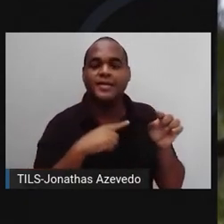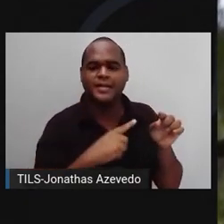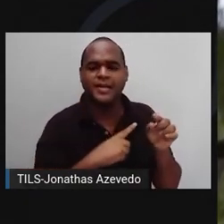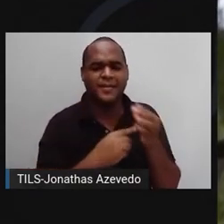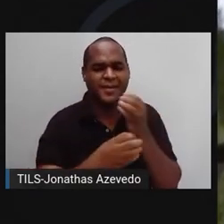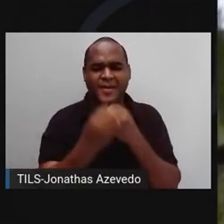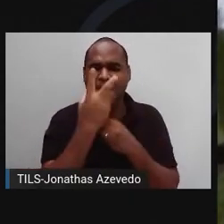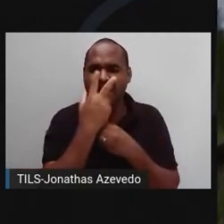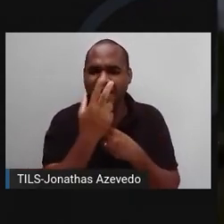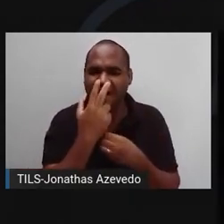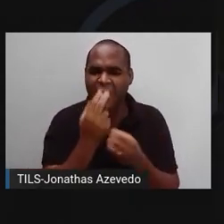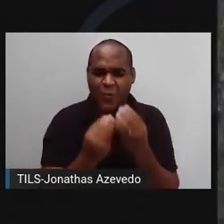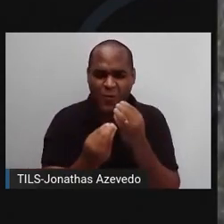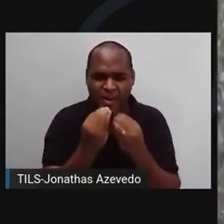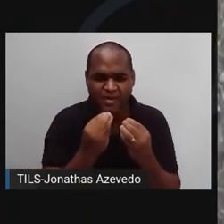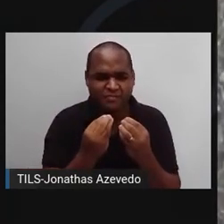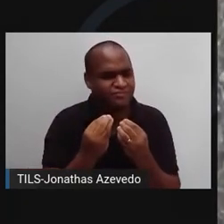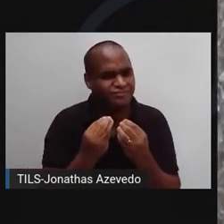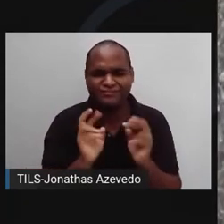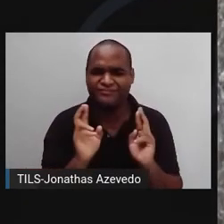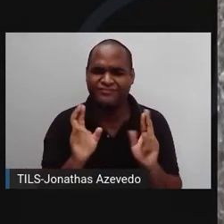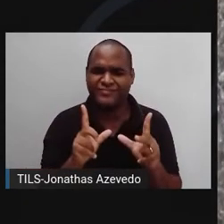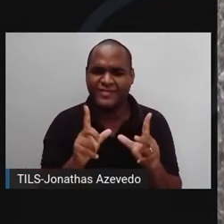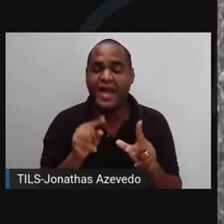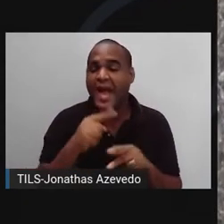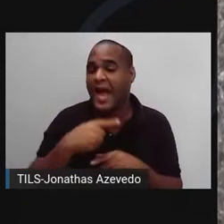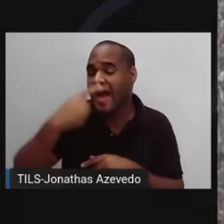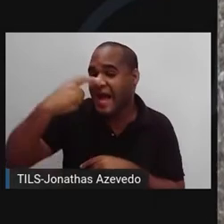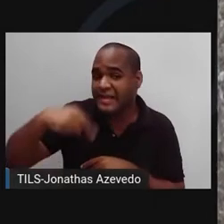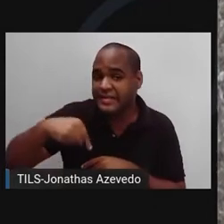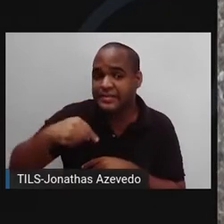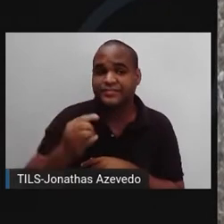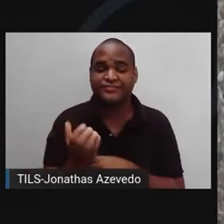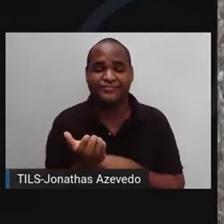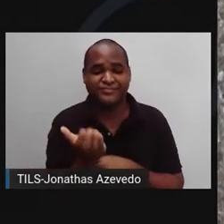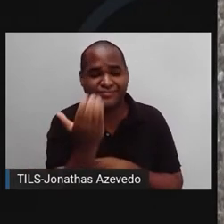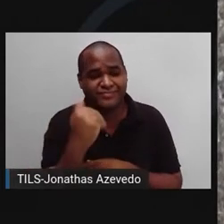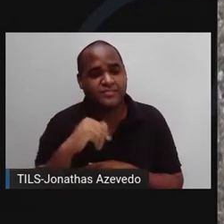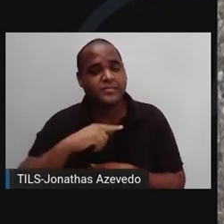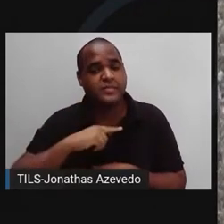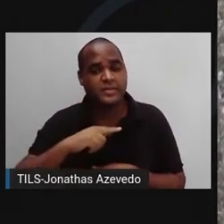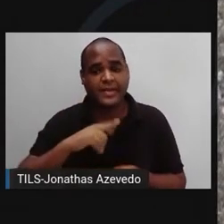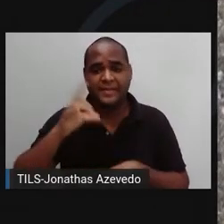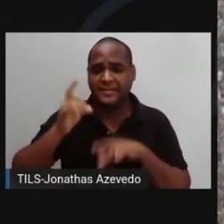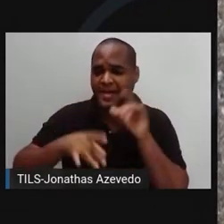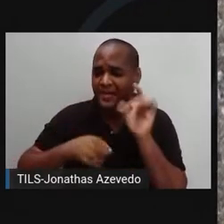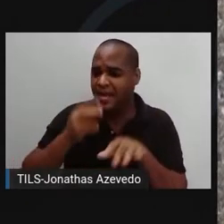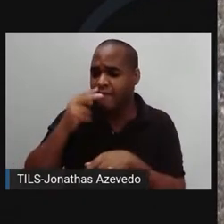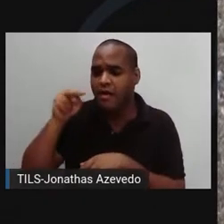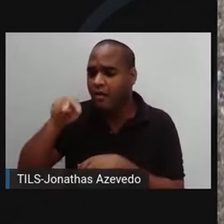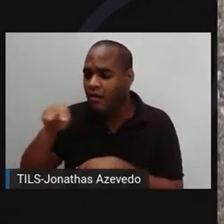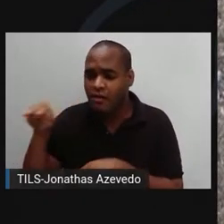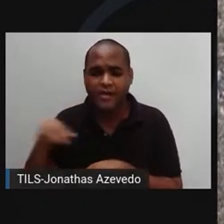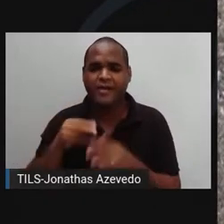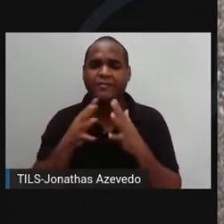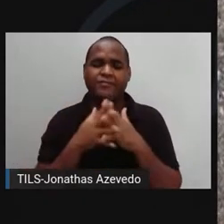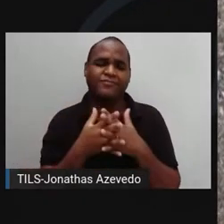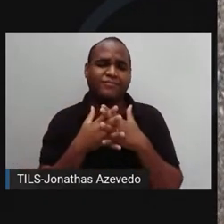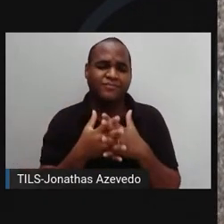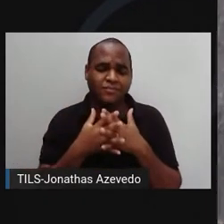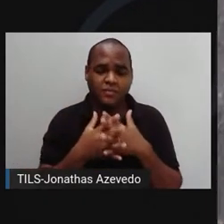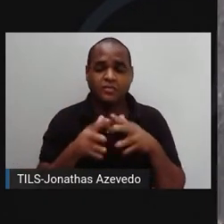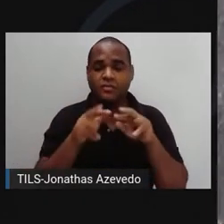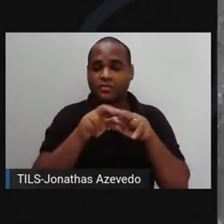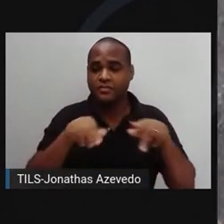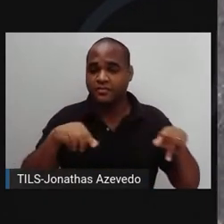comida, não é. É lixo que fica acumulado no mar e que eles confundem com comida. Com a barriguinha